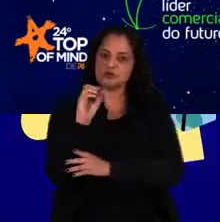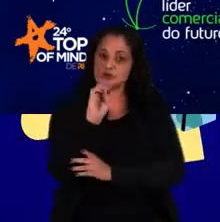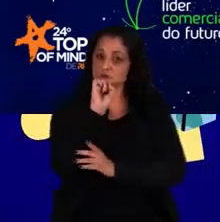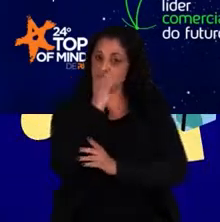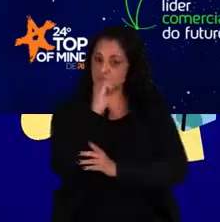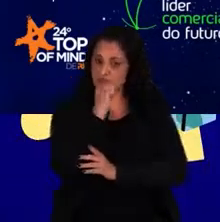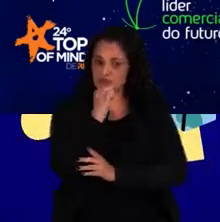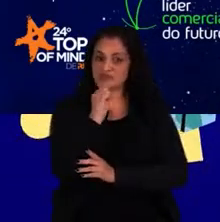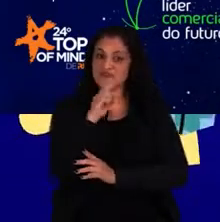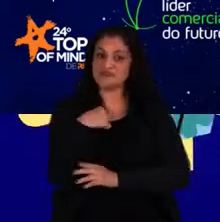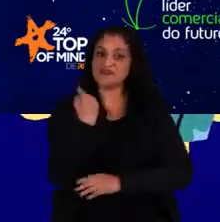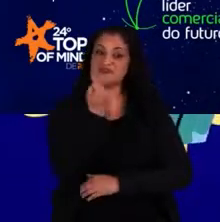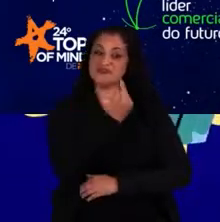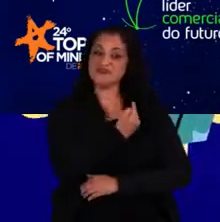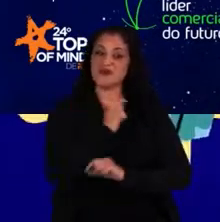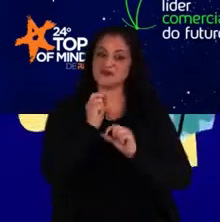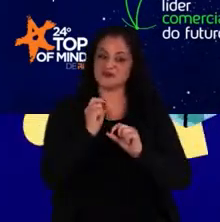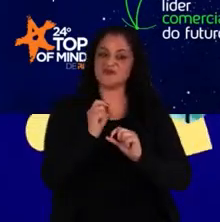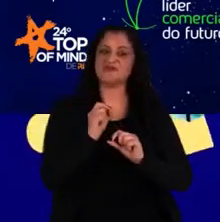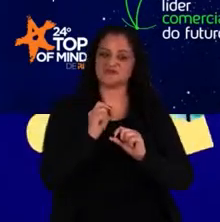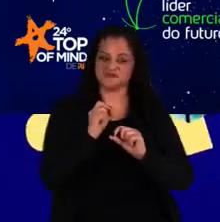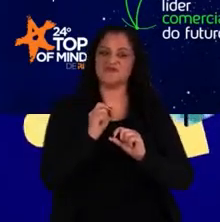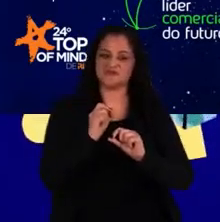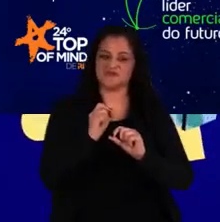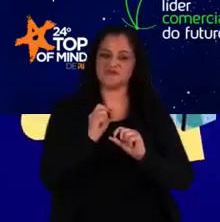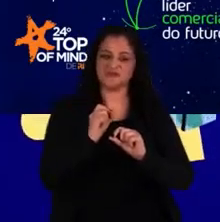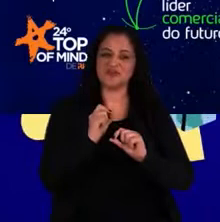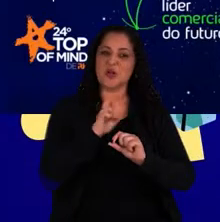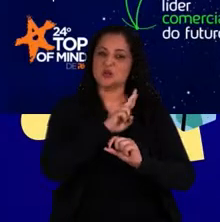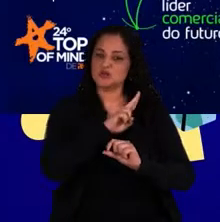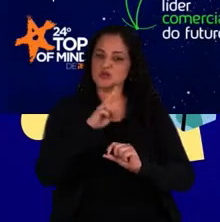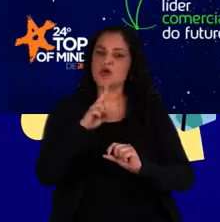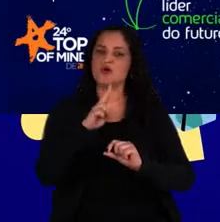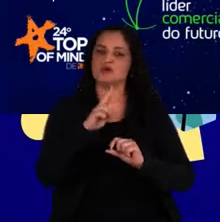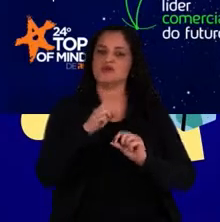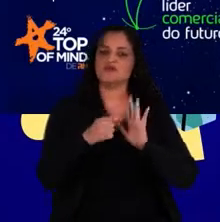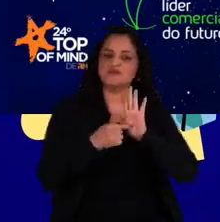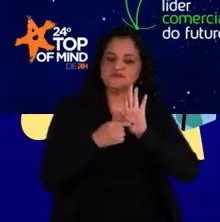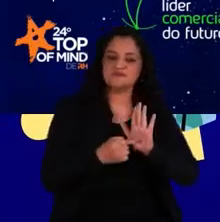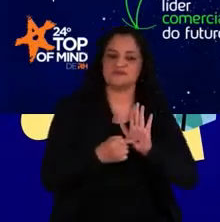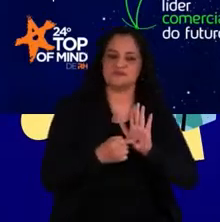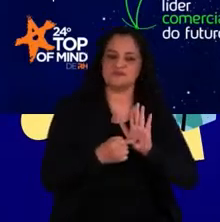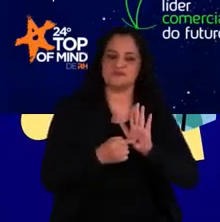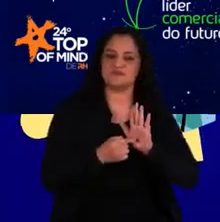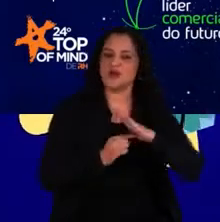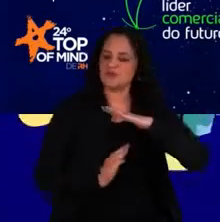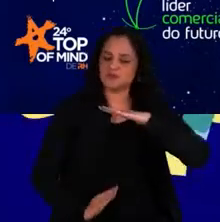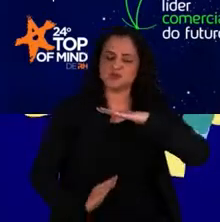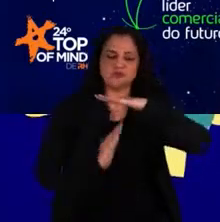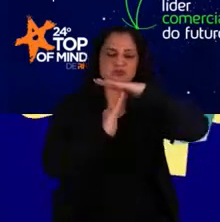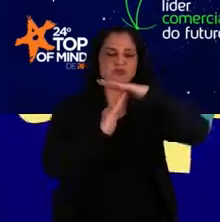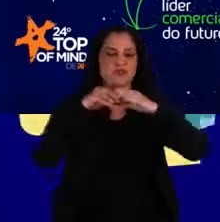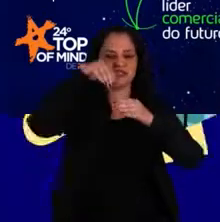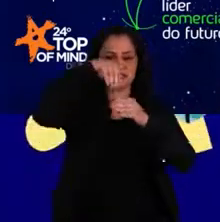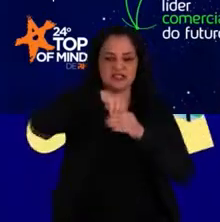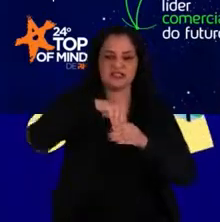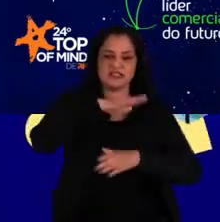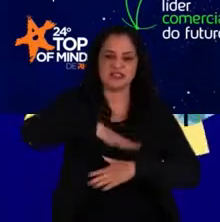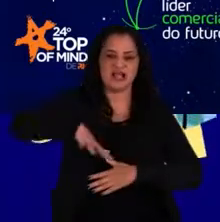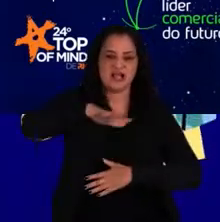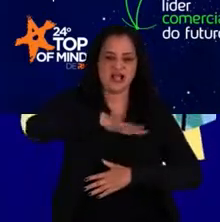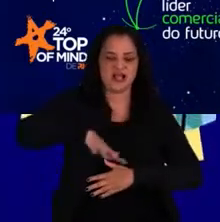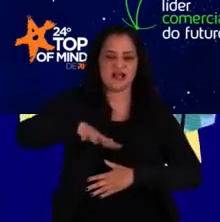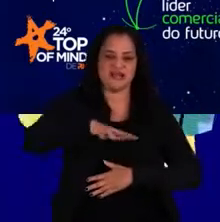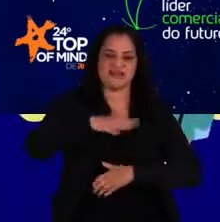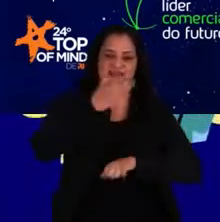indicados aí ao top of mind, dentro da área de treinamento e desenvolvimento. Em 2011, tivemos aí a